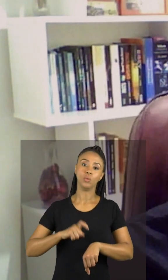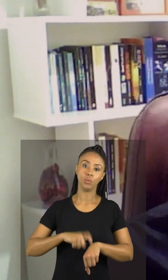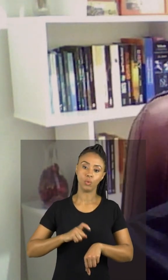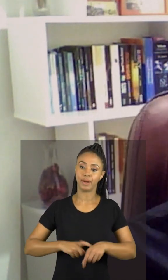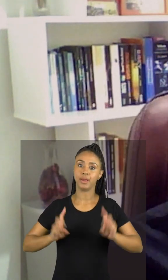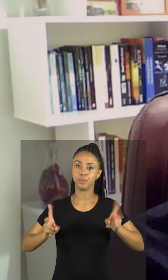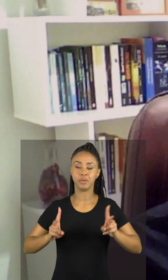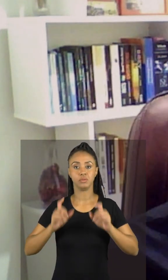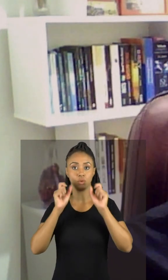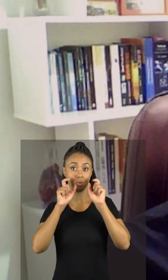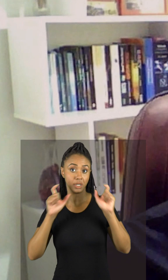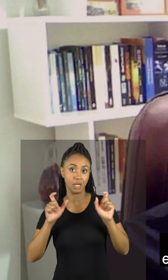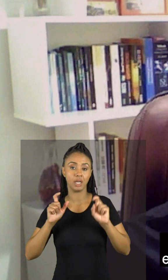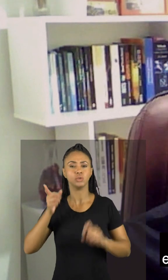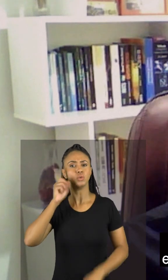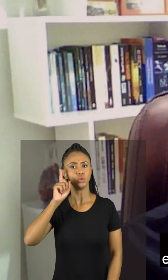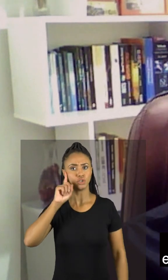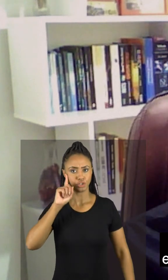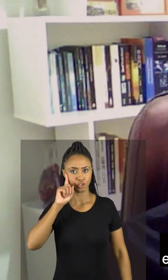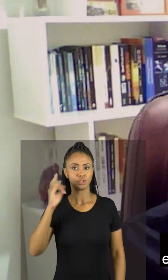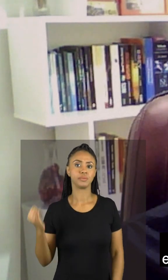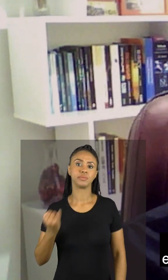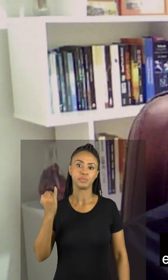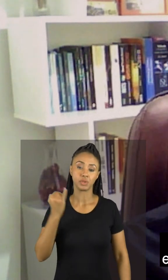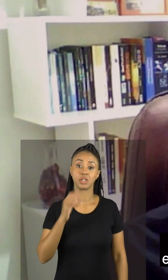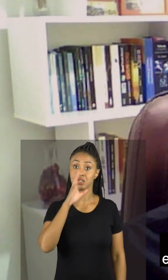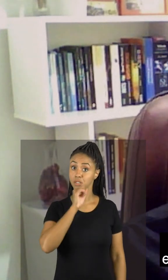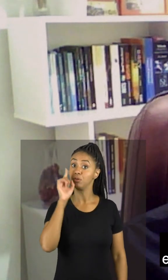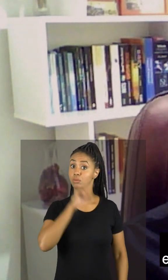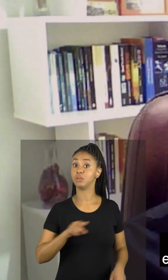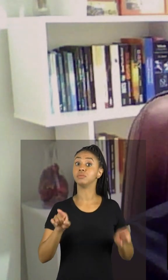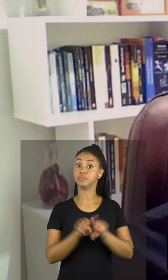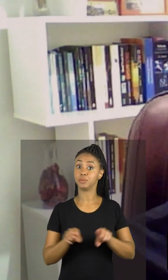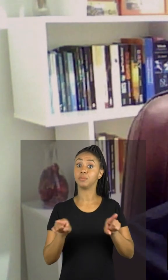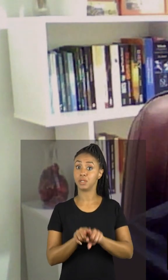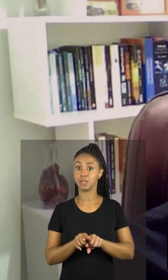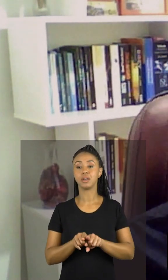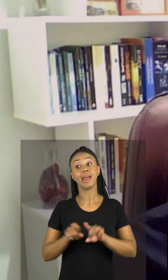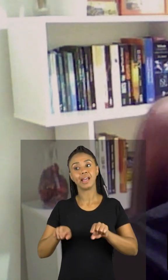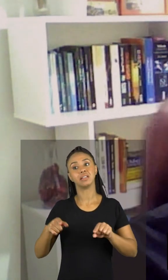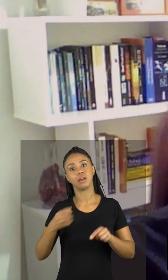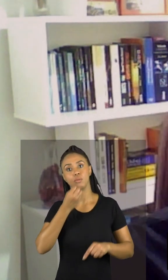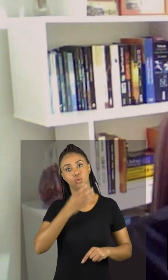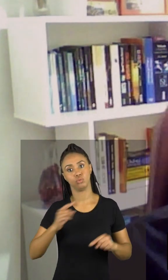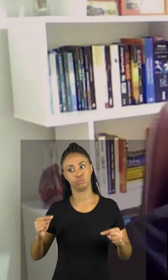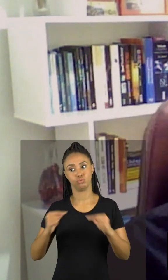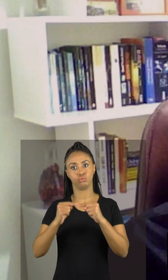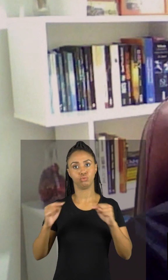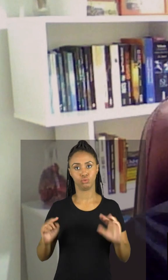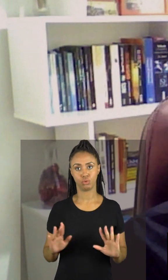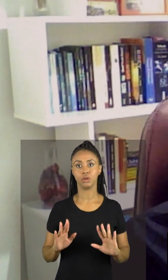no mesmo horário todos os dias e nos finais de semana também seria o ideal tá bom